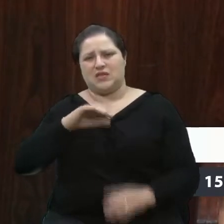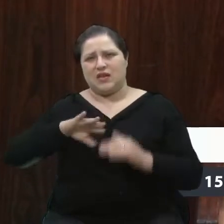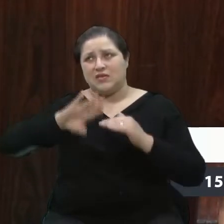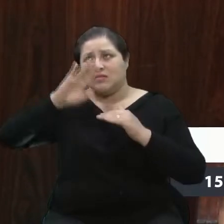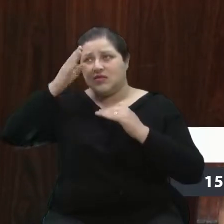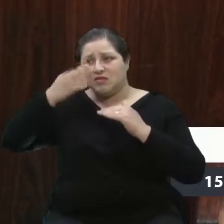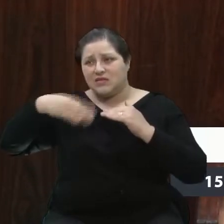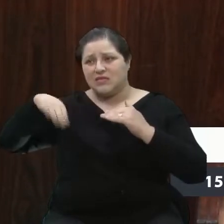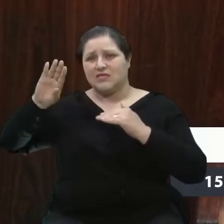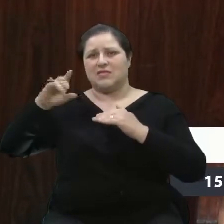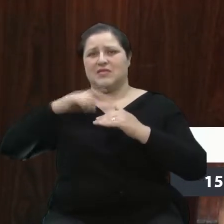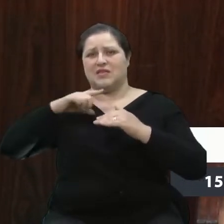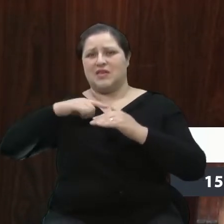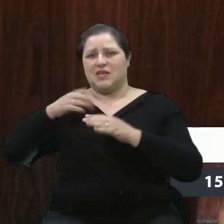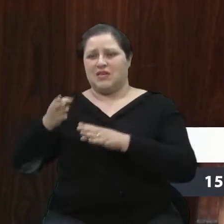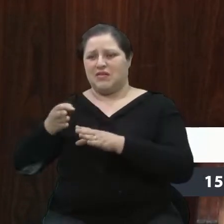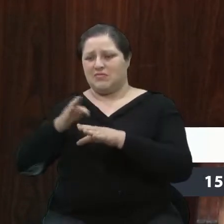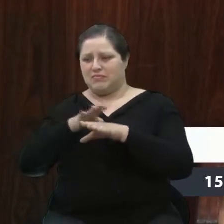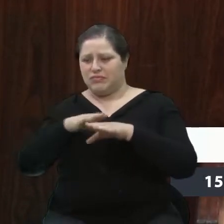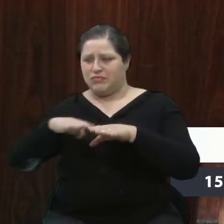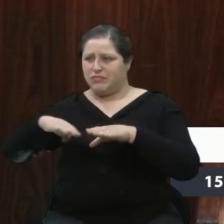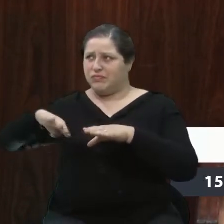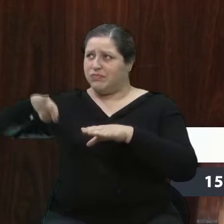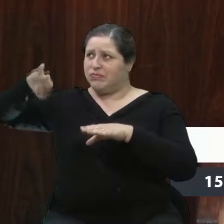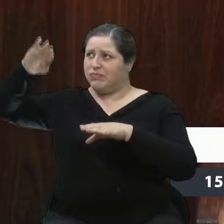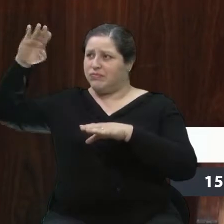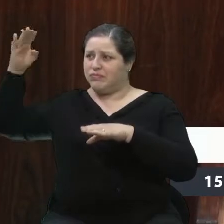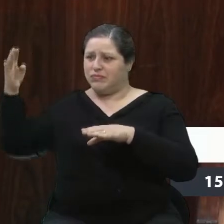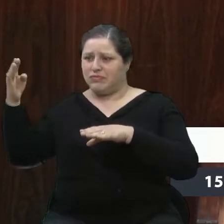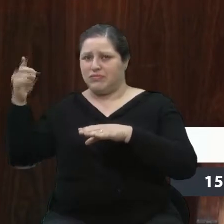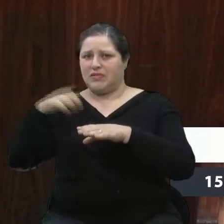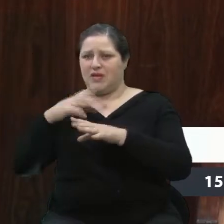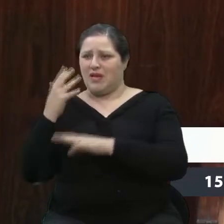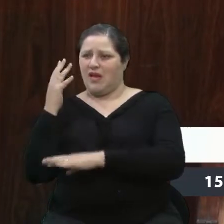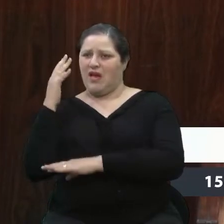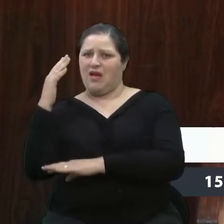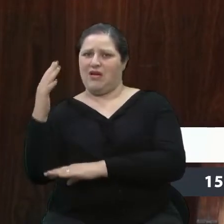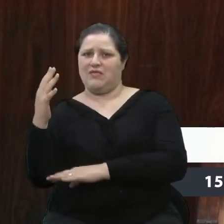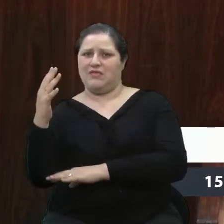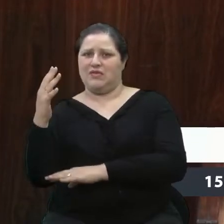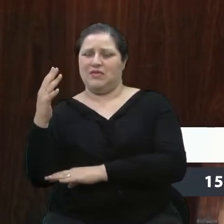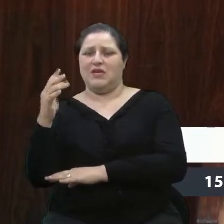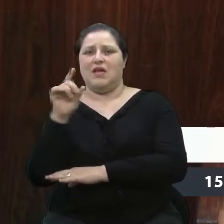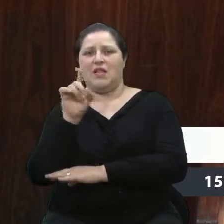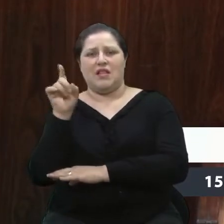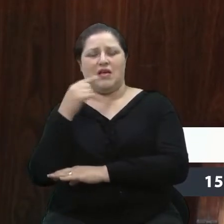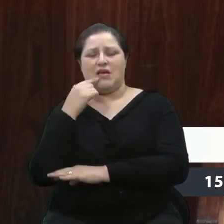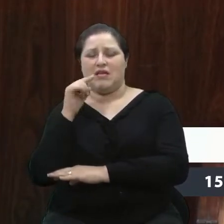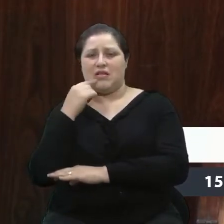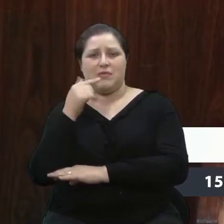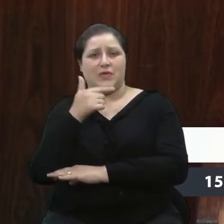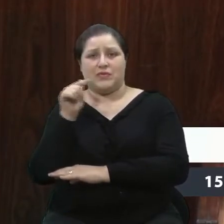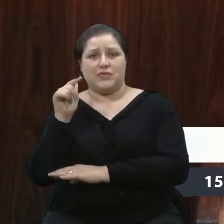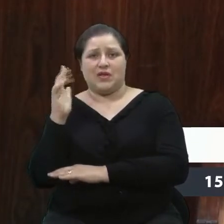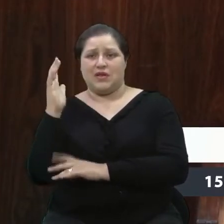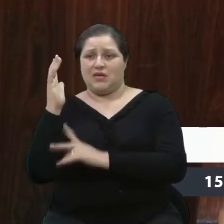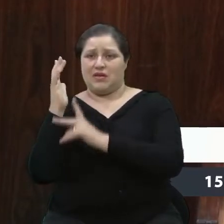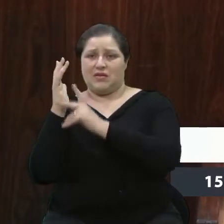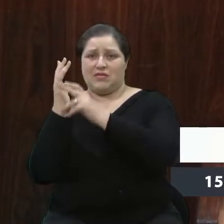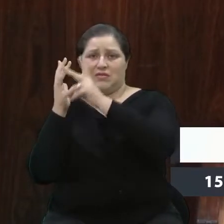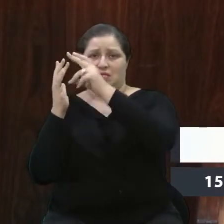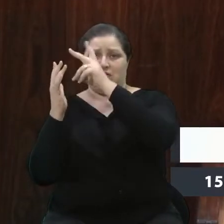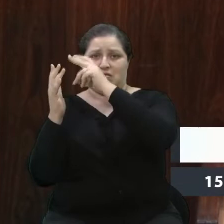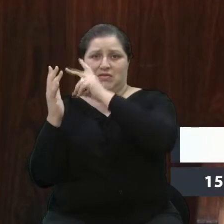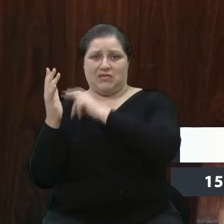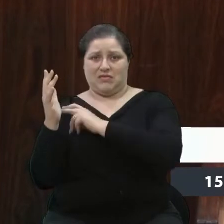reclamação de que as podas não acontecem. Uma reclamação constante, que não é só do bairro, de todo mundo. Então, vamos pensar com